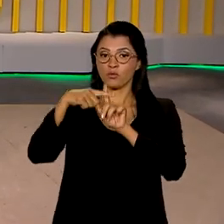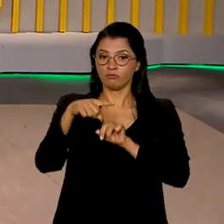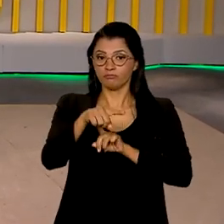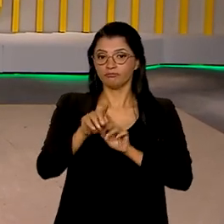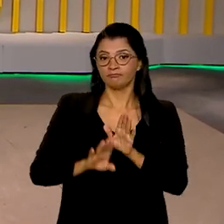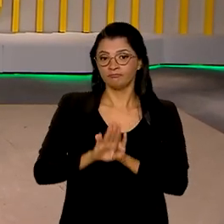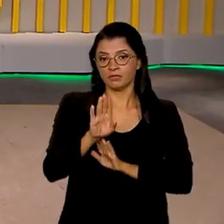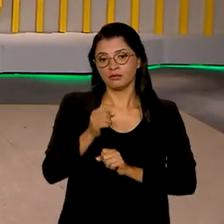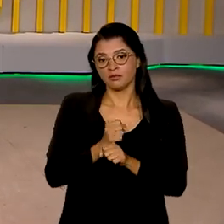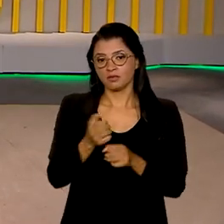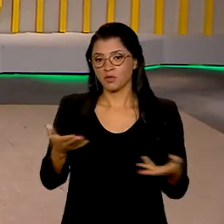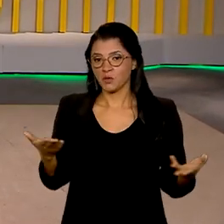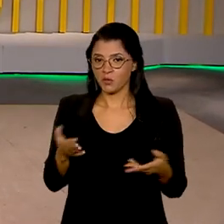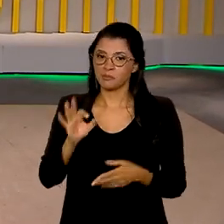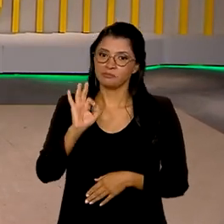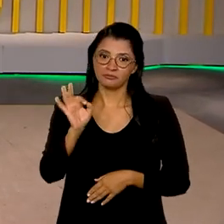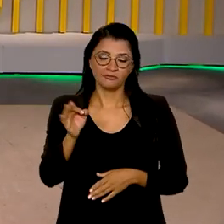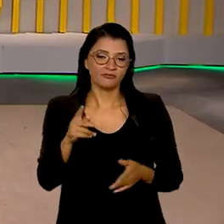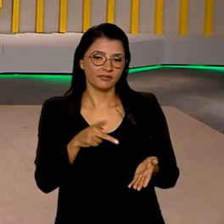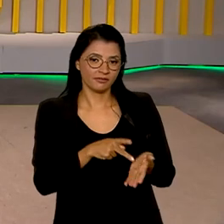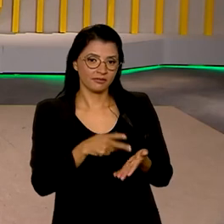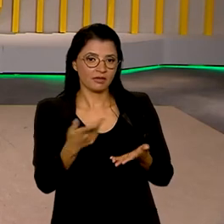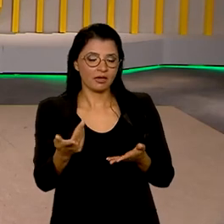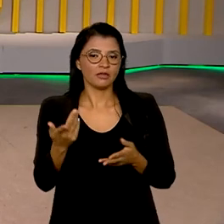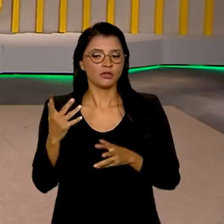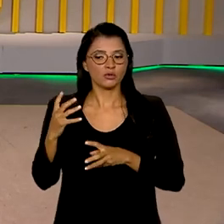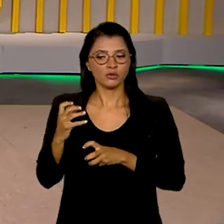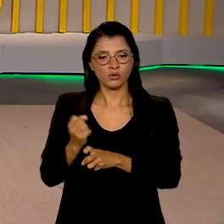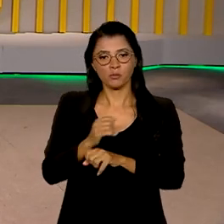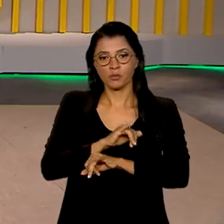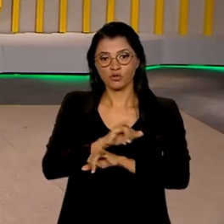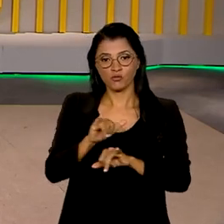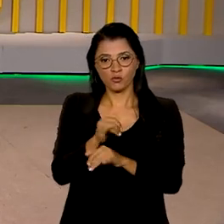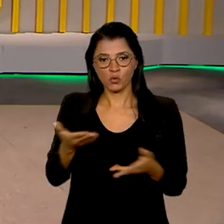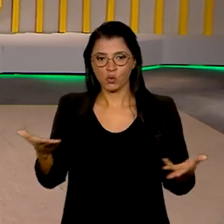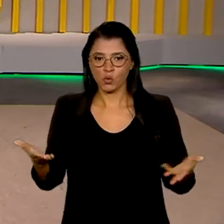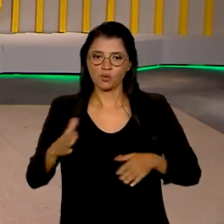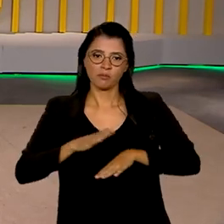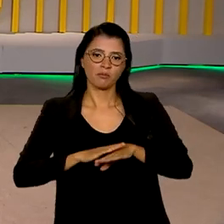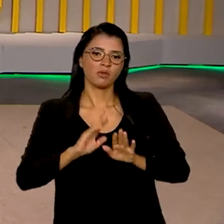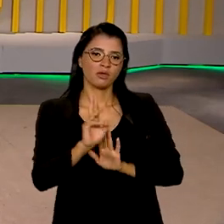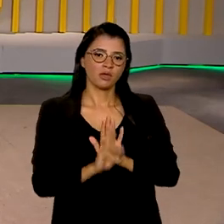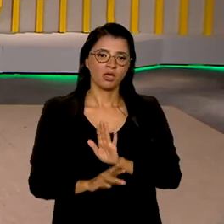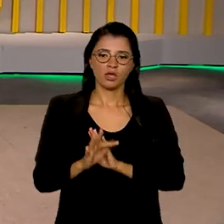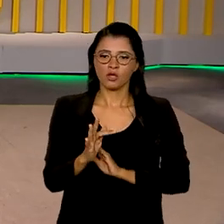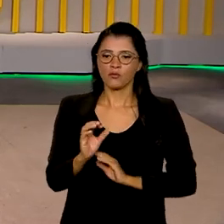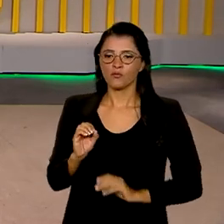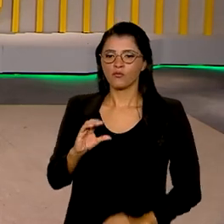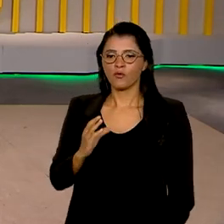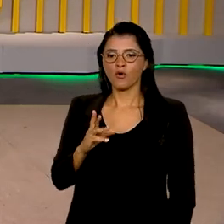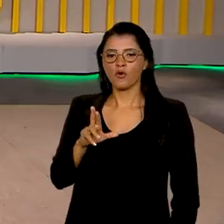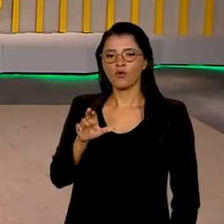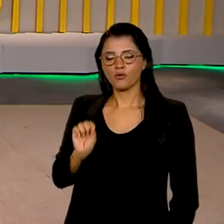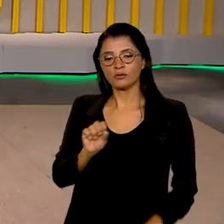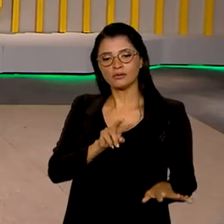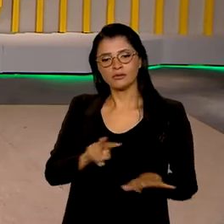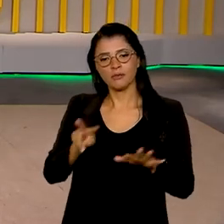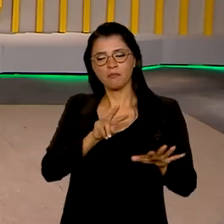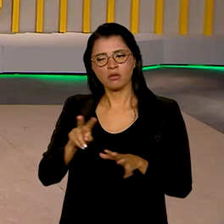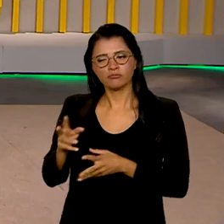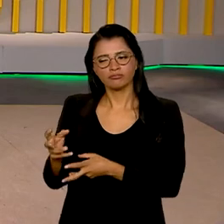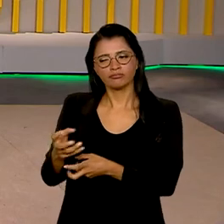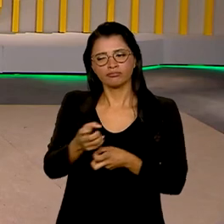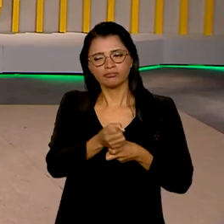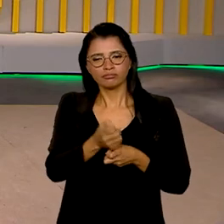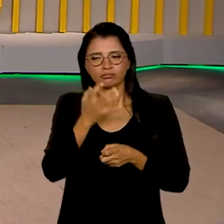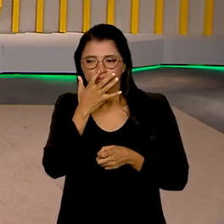crescimento para este ano, Ana. É, Roberto, essas projeções foram divulgadas hoje pelo Boletim Focus, que a cada semana apura as